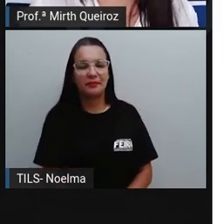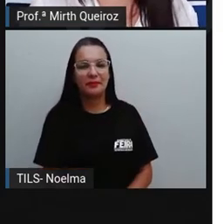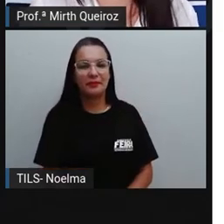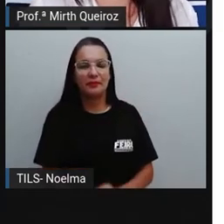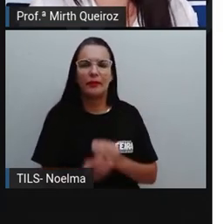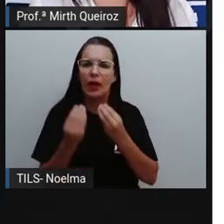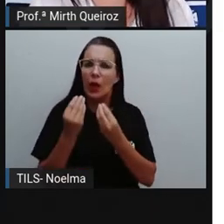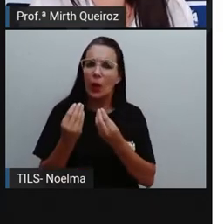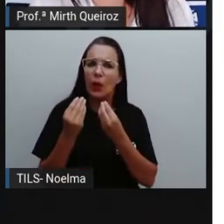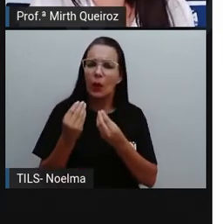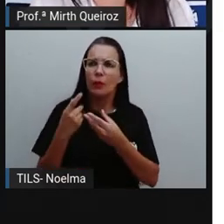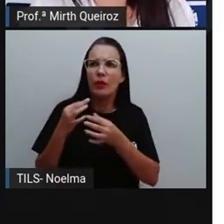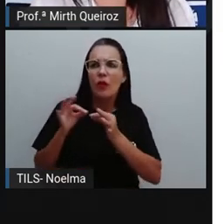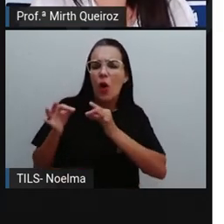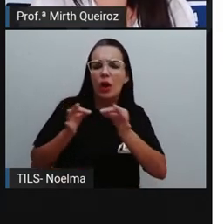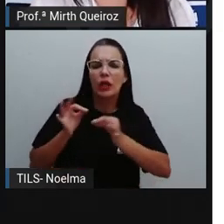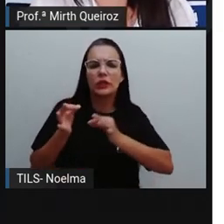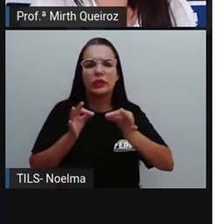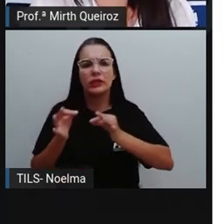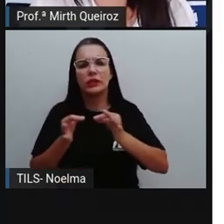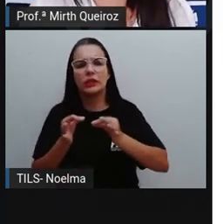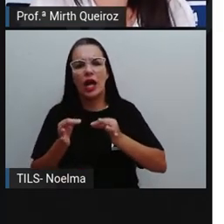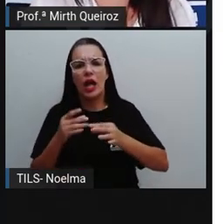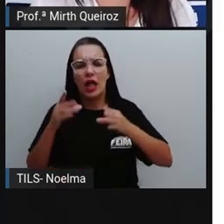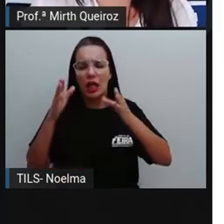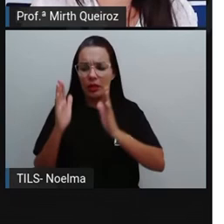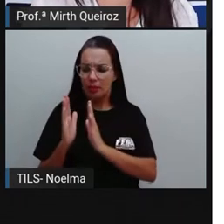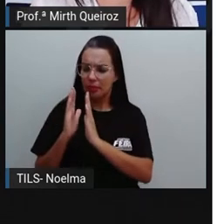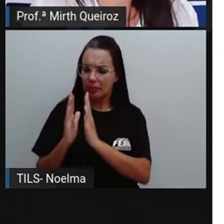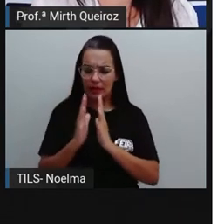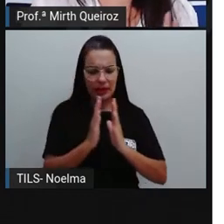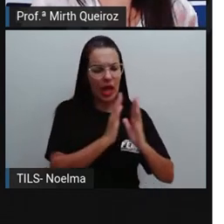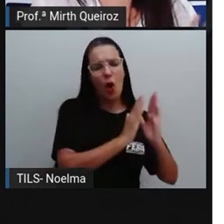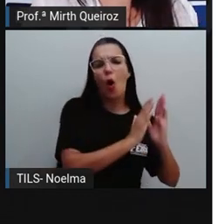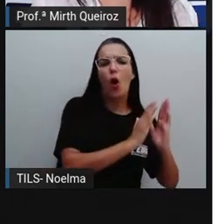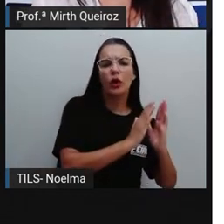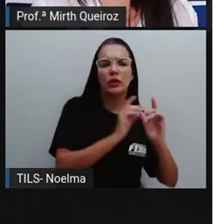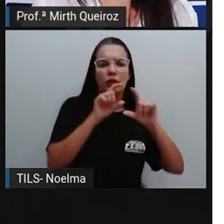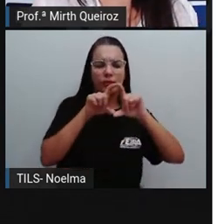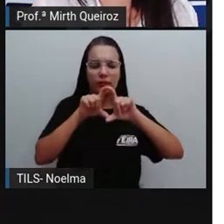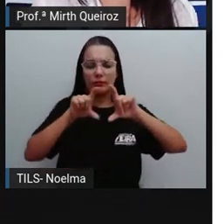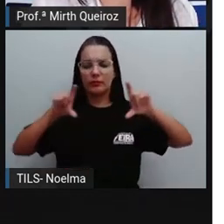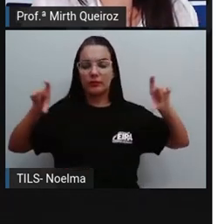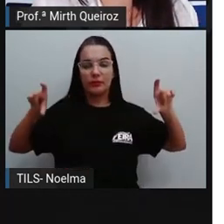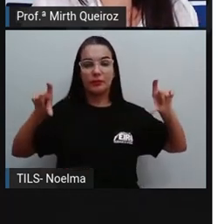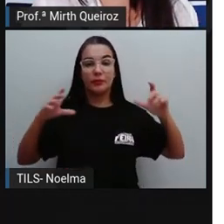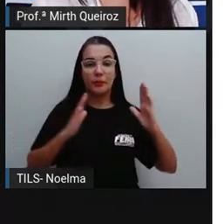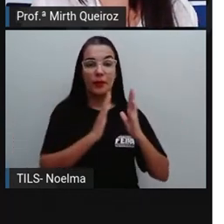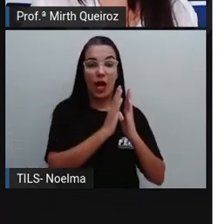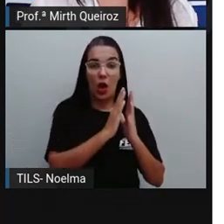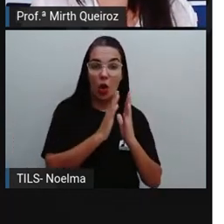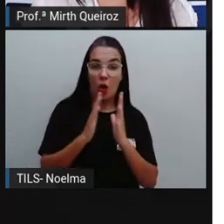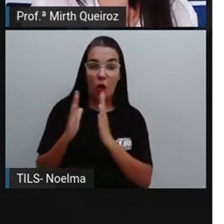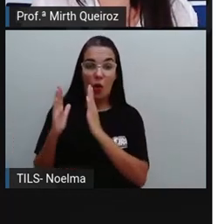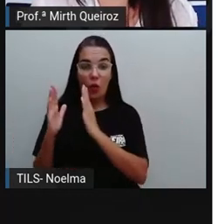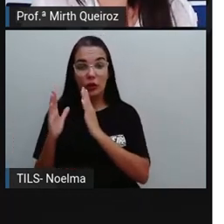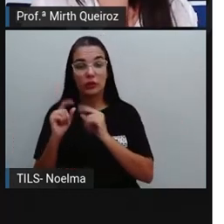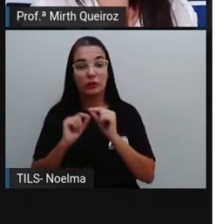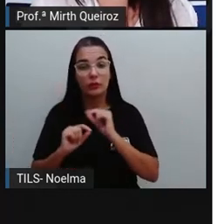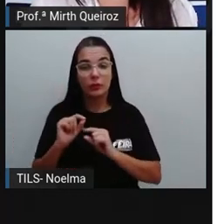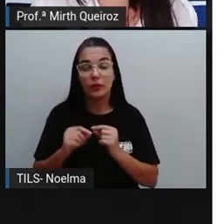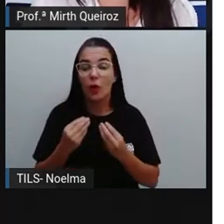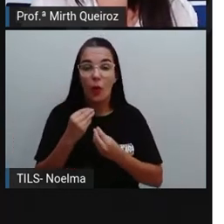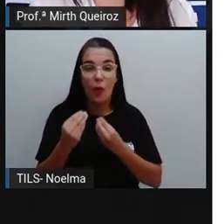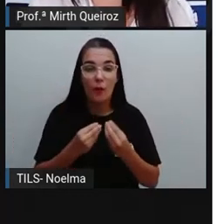Como é que a gente iria organizar aí dentro desse quadrinho aí sobre as classes, né?